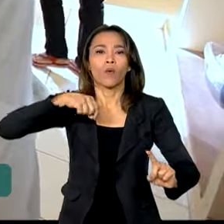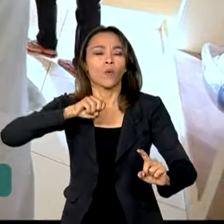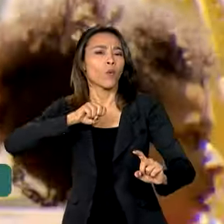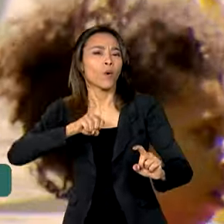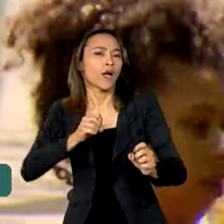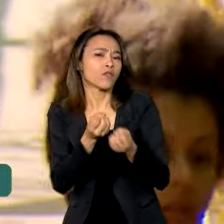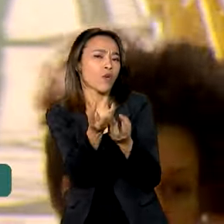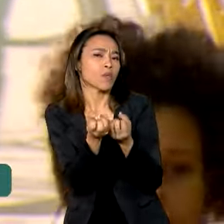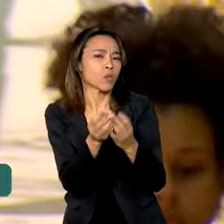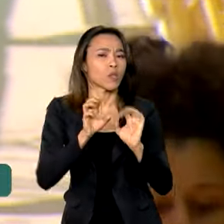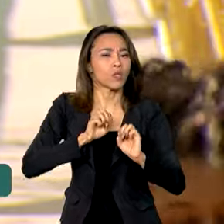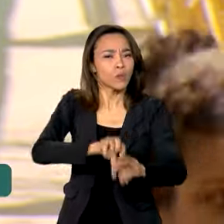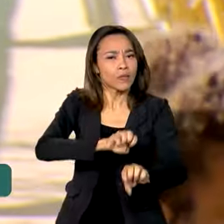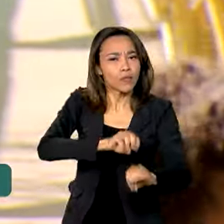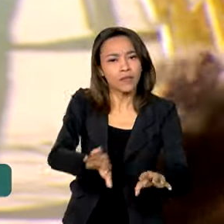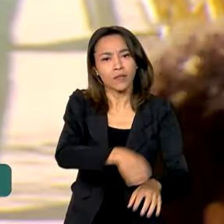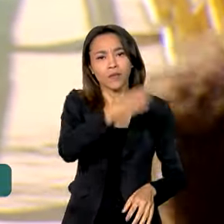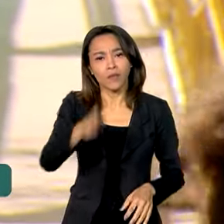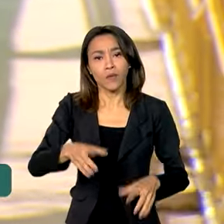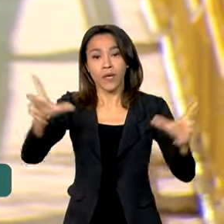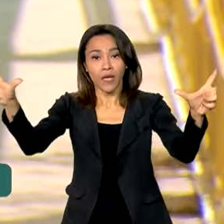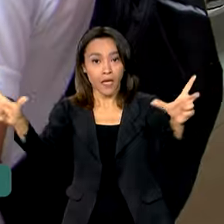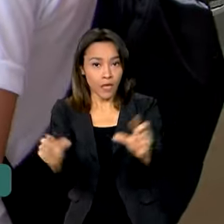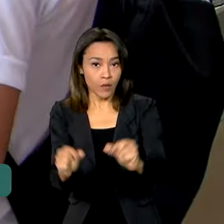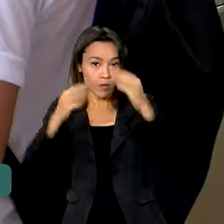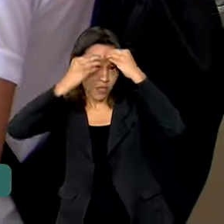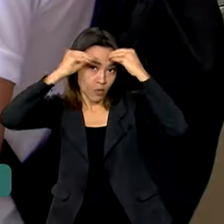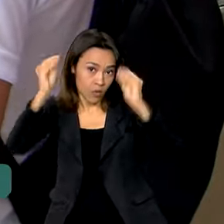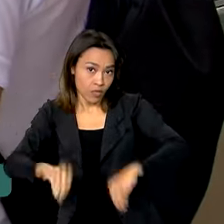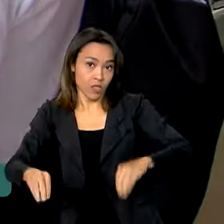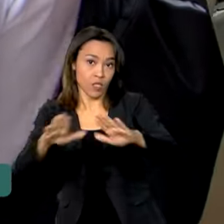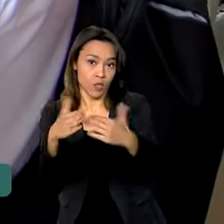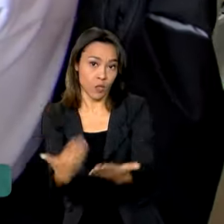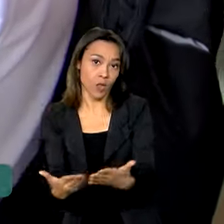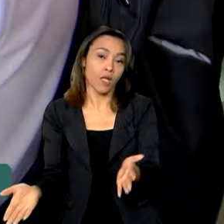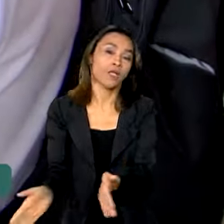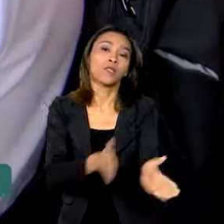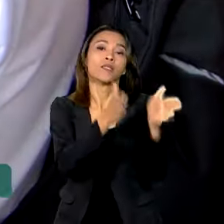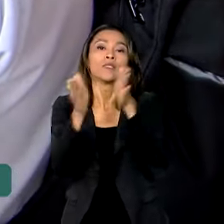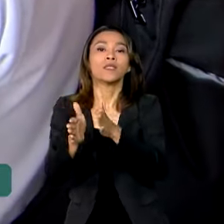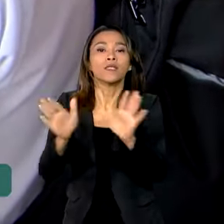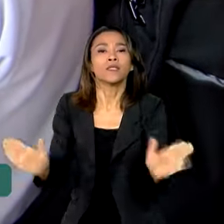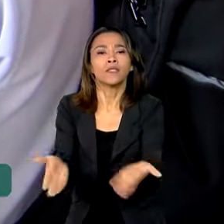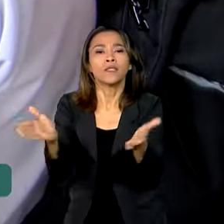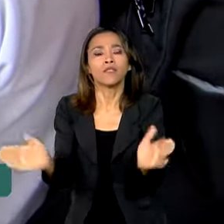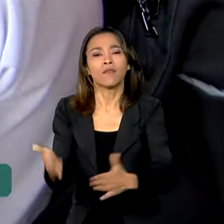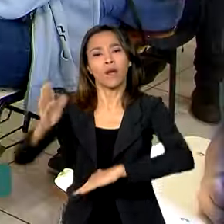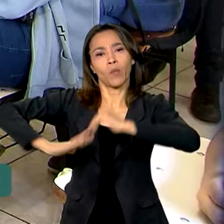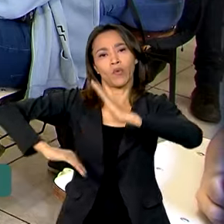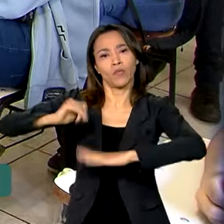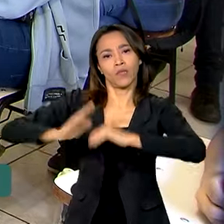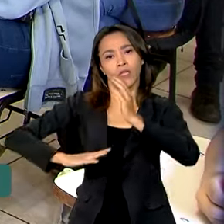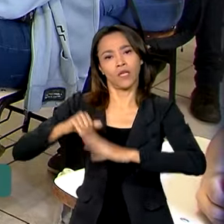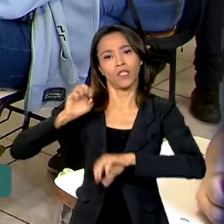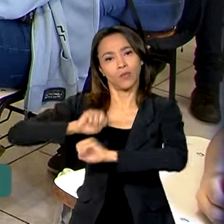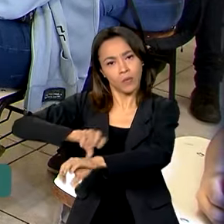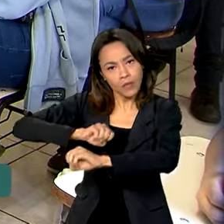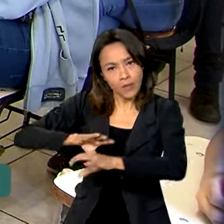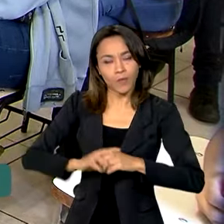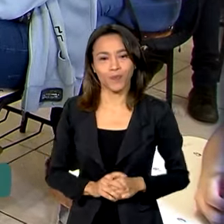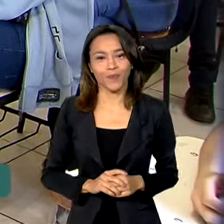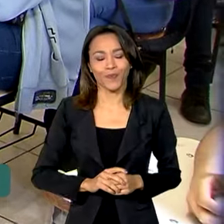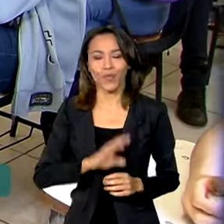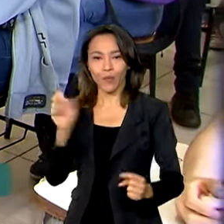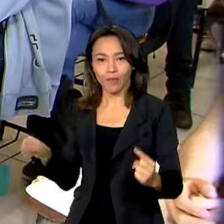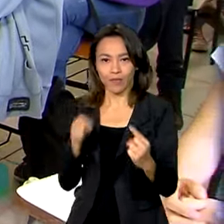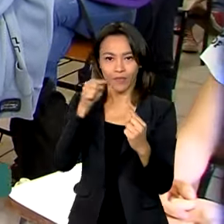no país, diminuir a evasão escolar e incentivar a educação profissionalizante. A meta é